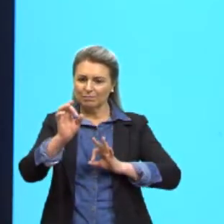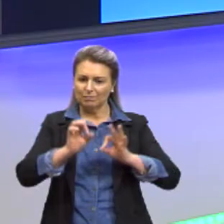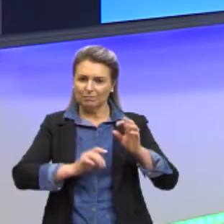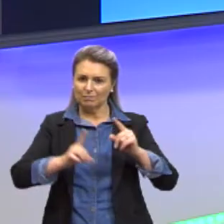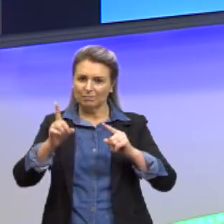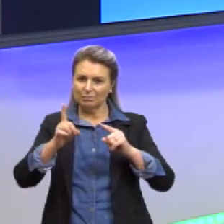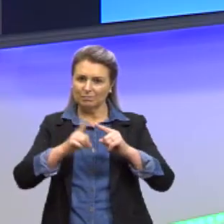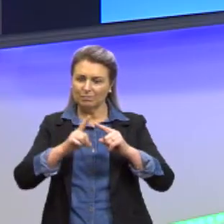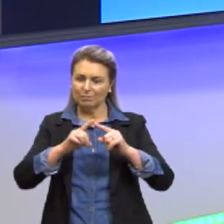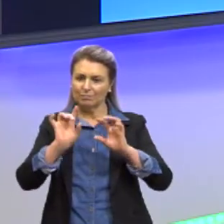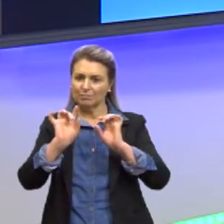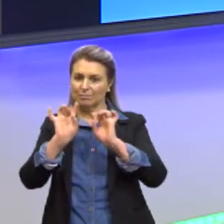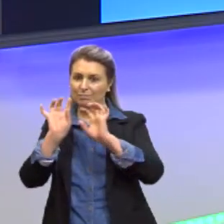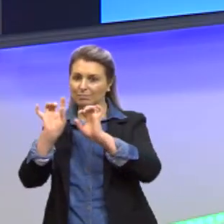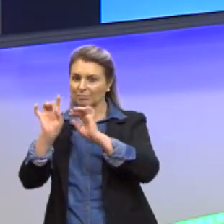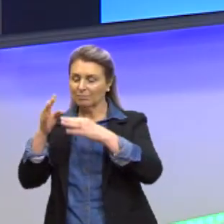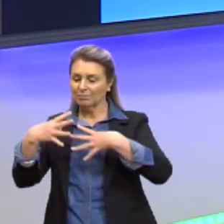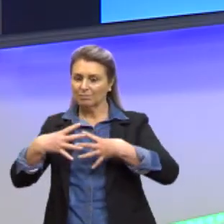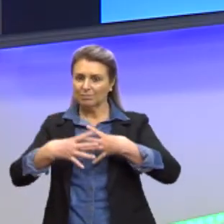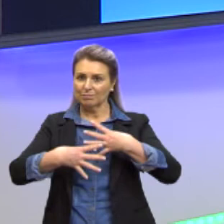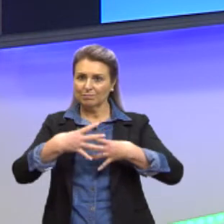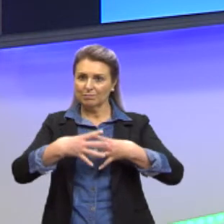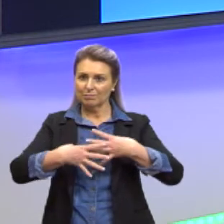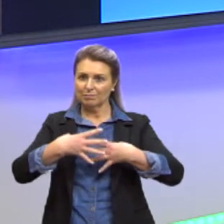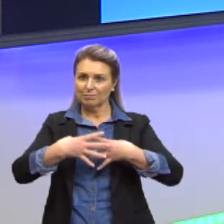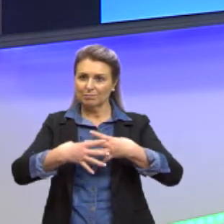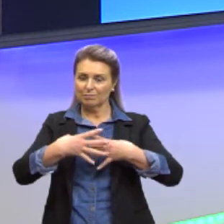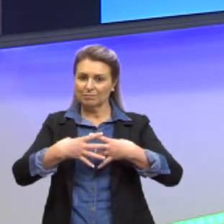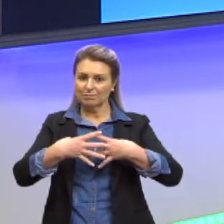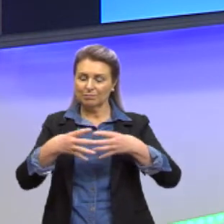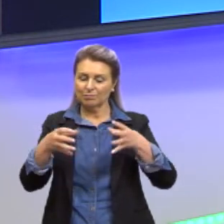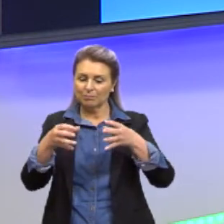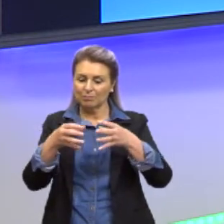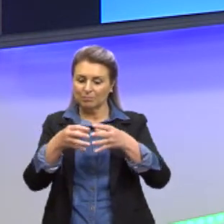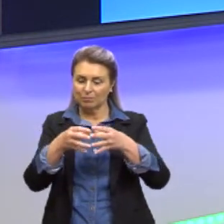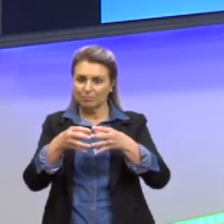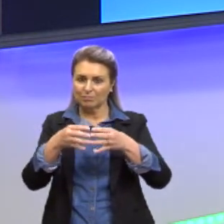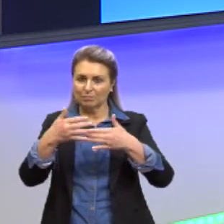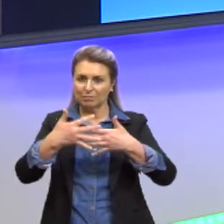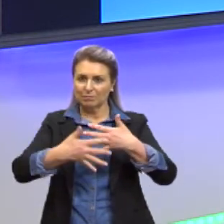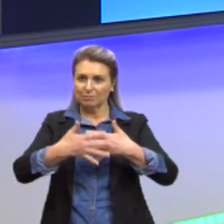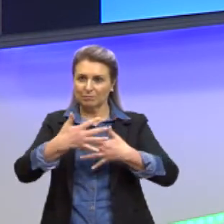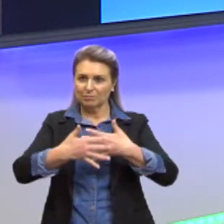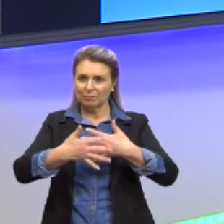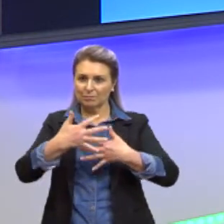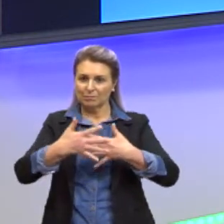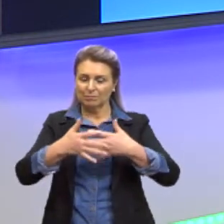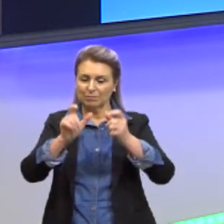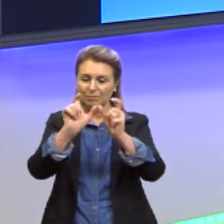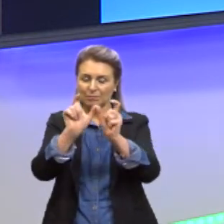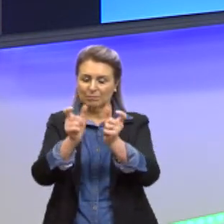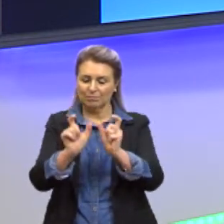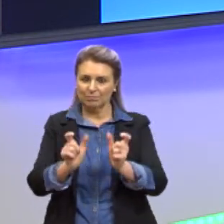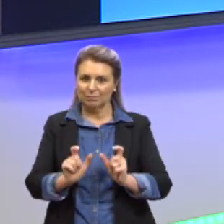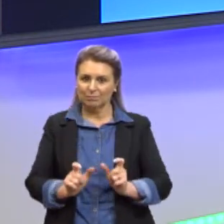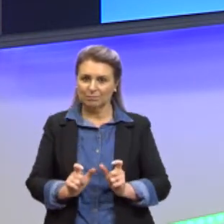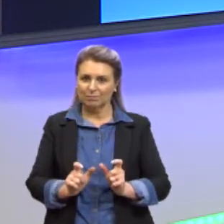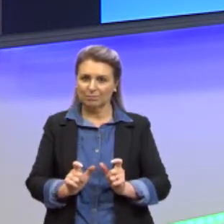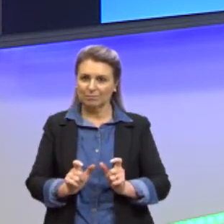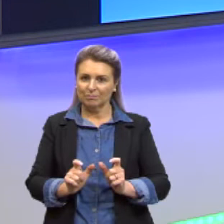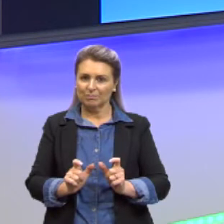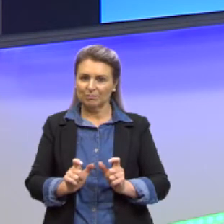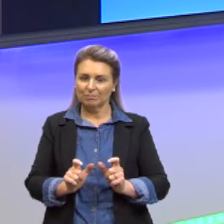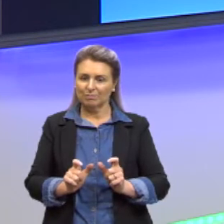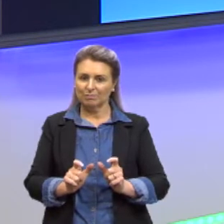específicos de tecidos, né? Um conjunto de tecidos e órgãos. É isso que a gente fala quando nós